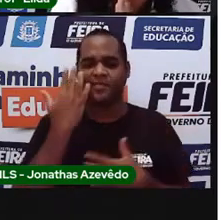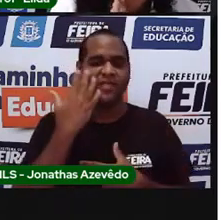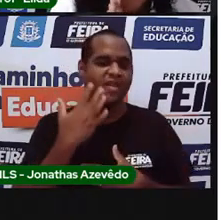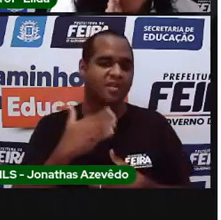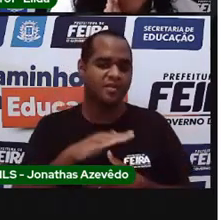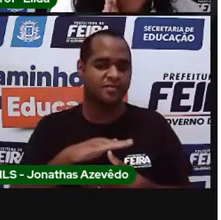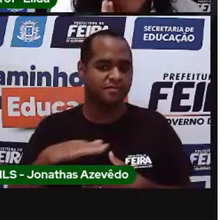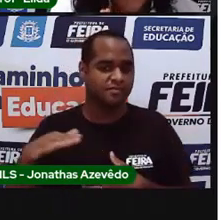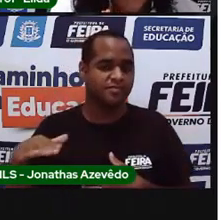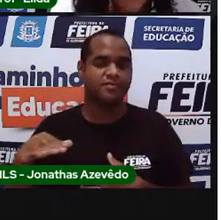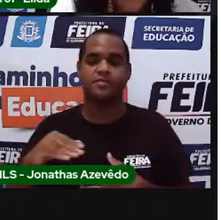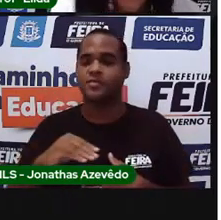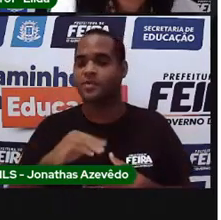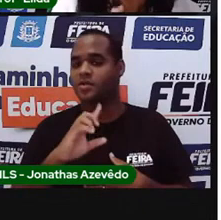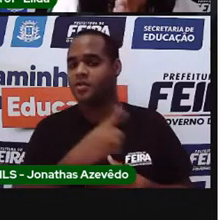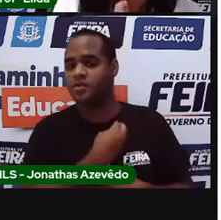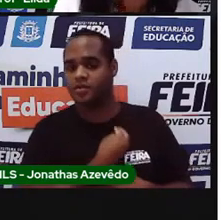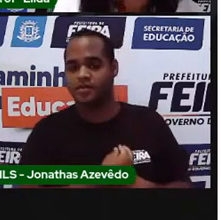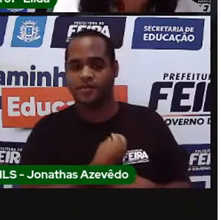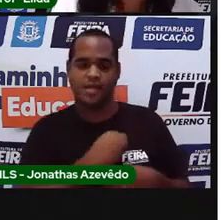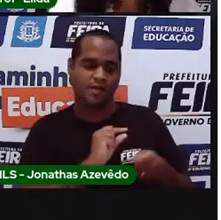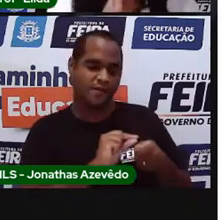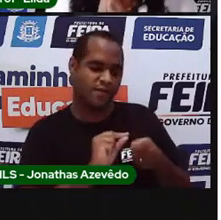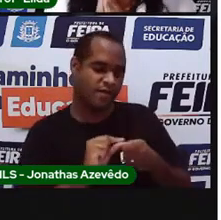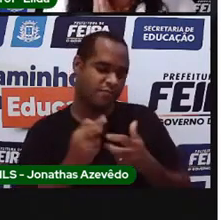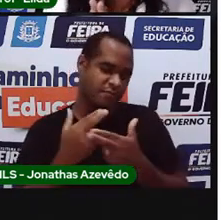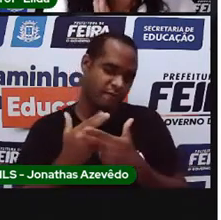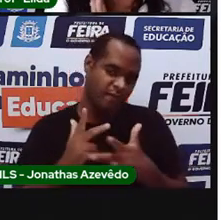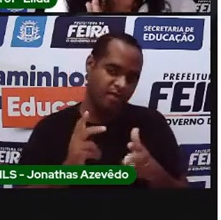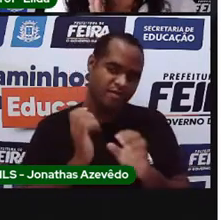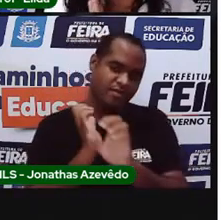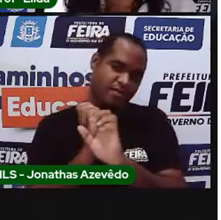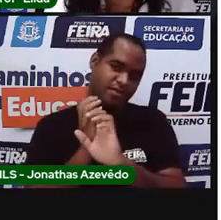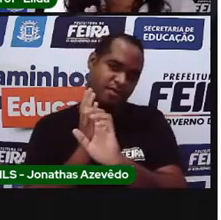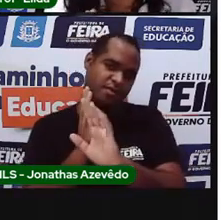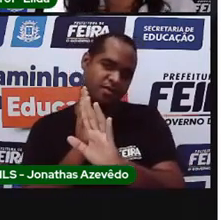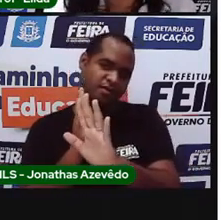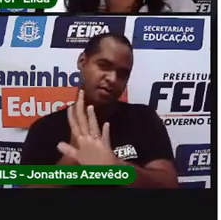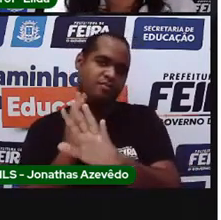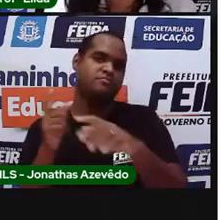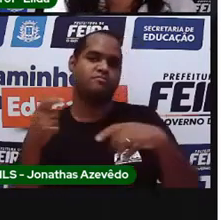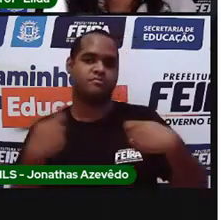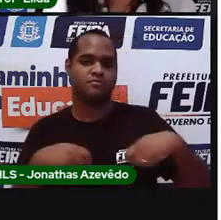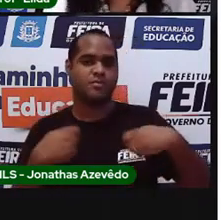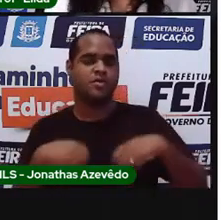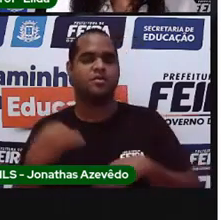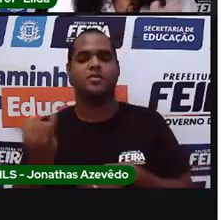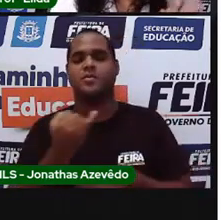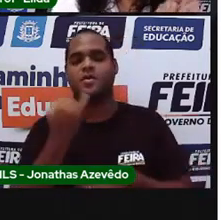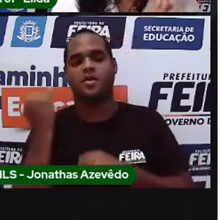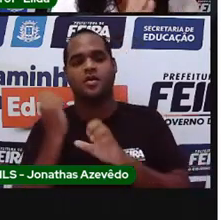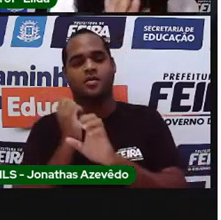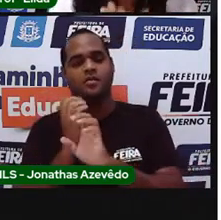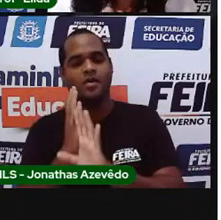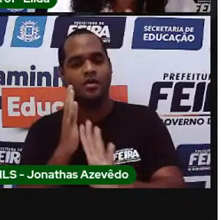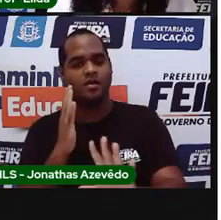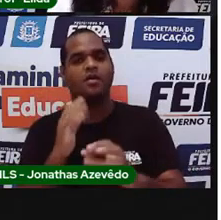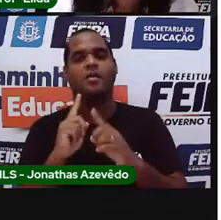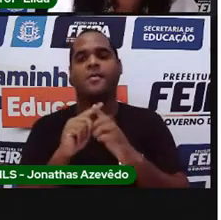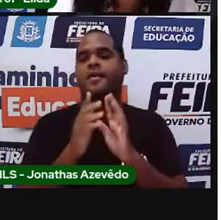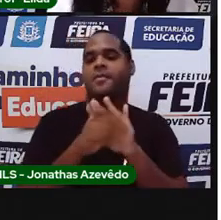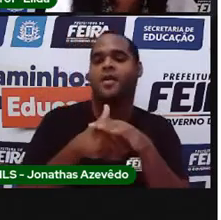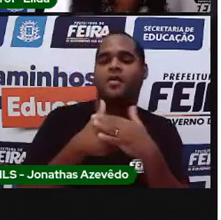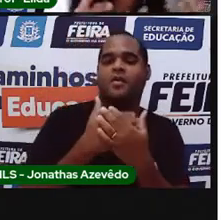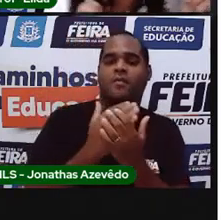estão fazendo uma fila para lavar as mãos. lavar bem